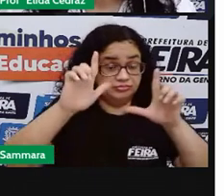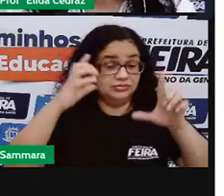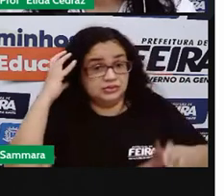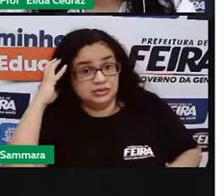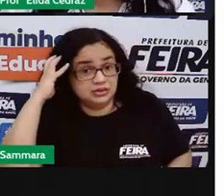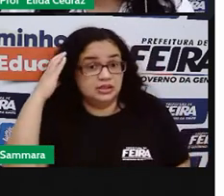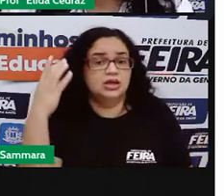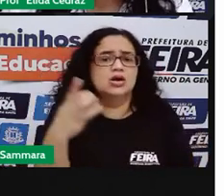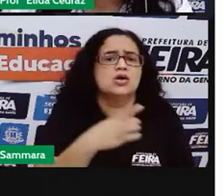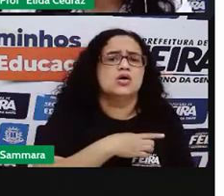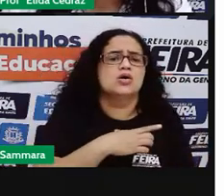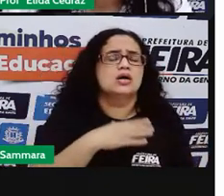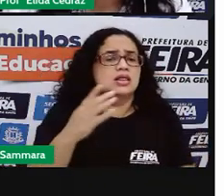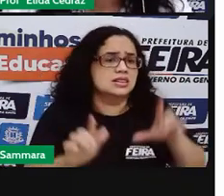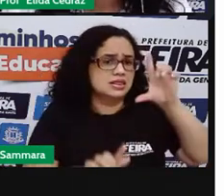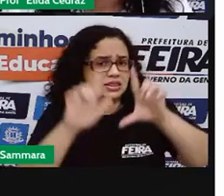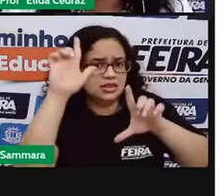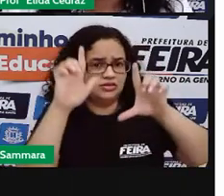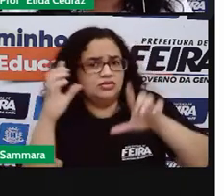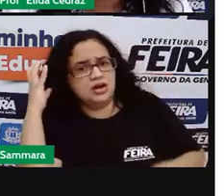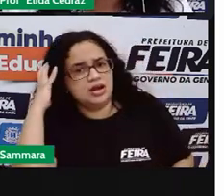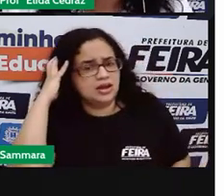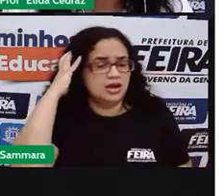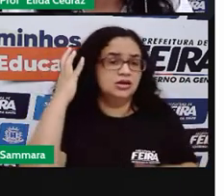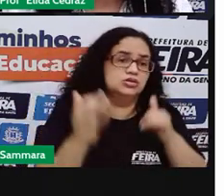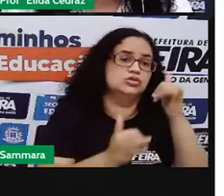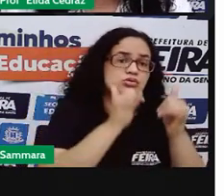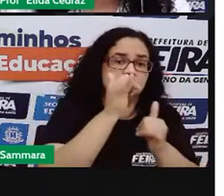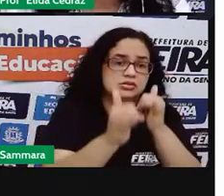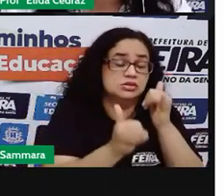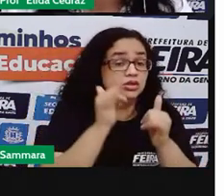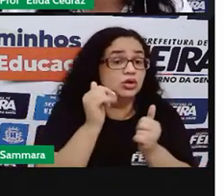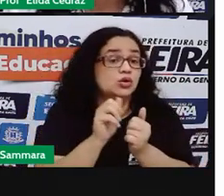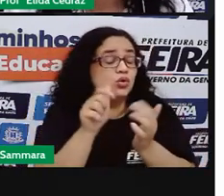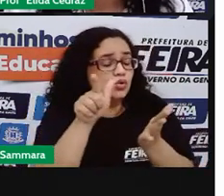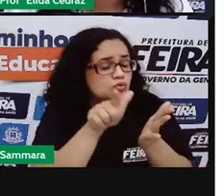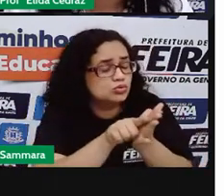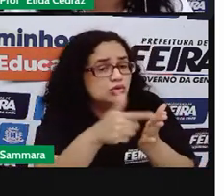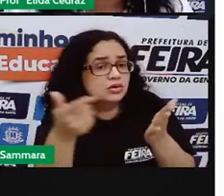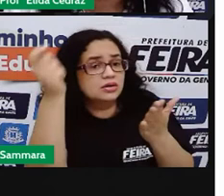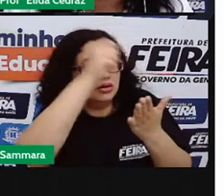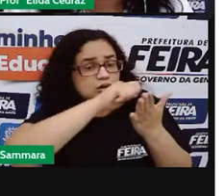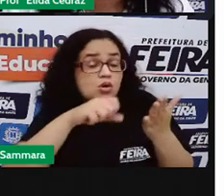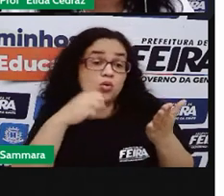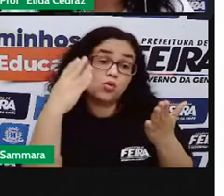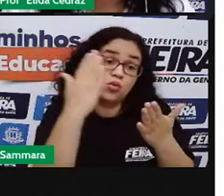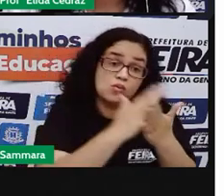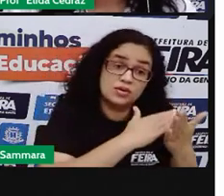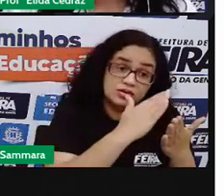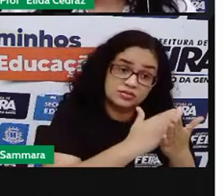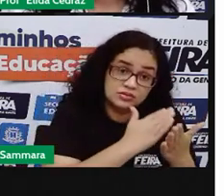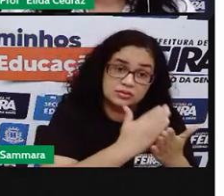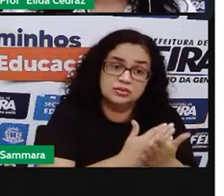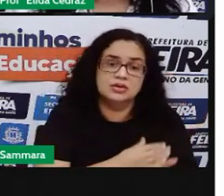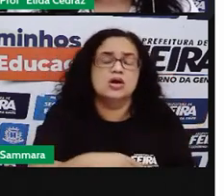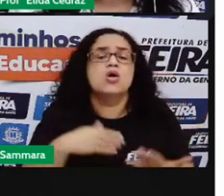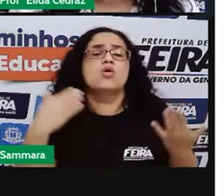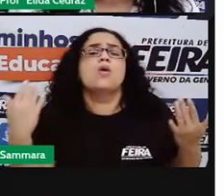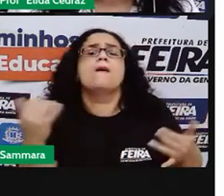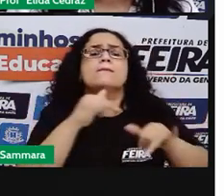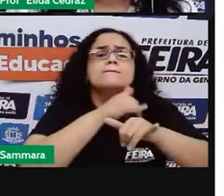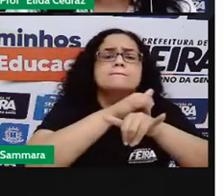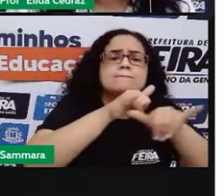tem acesso. TV, rádio, internet, um jornal escrito, uma revista. Qual